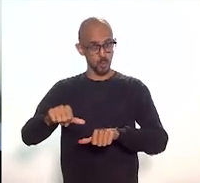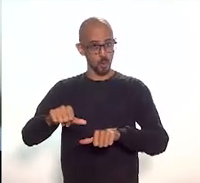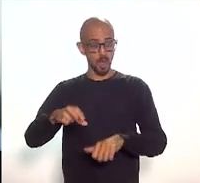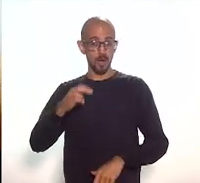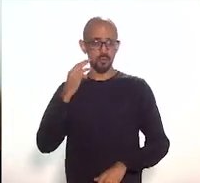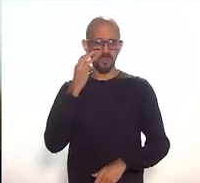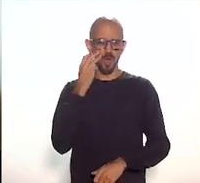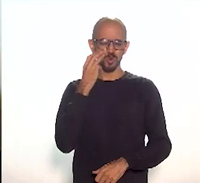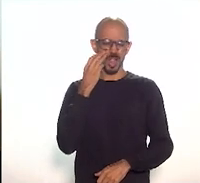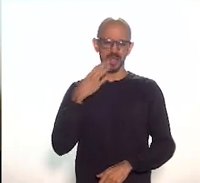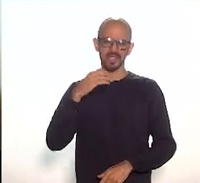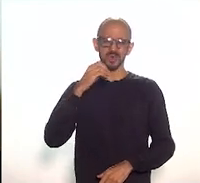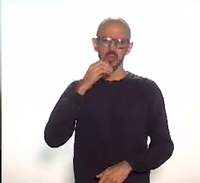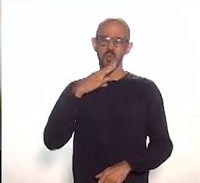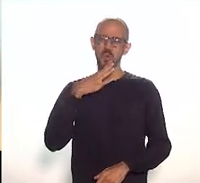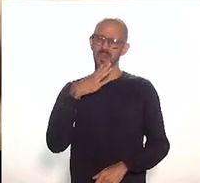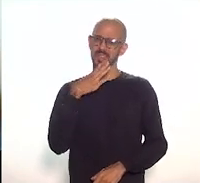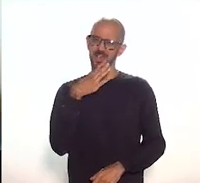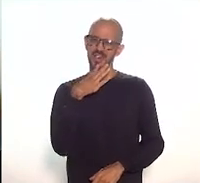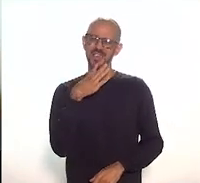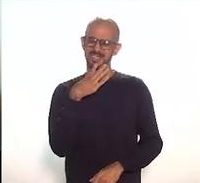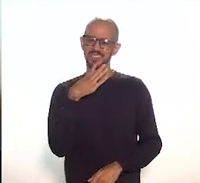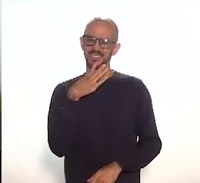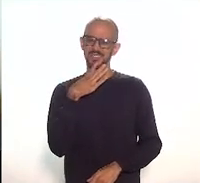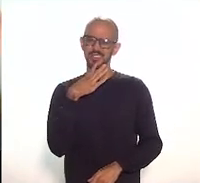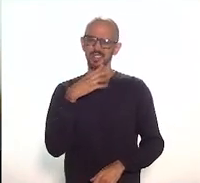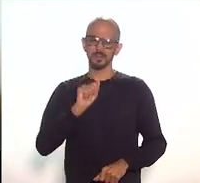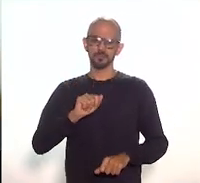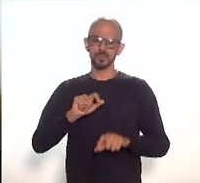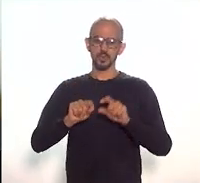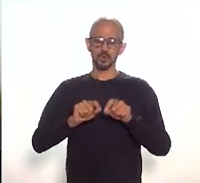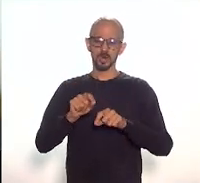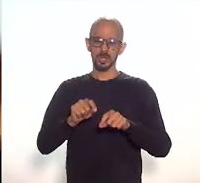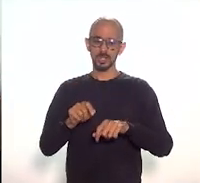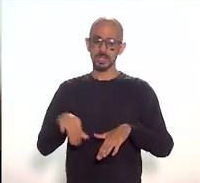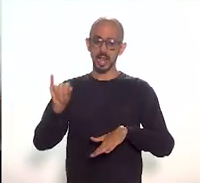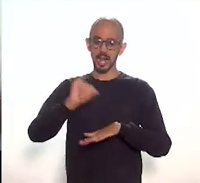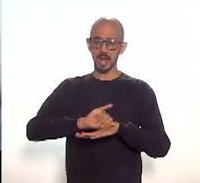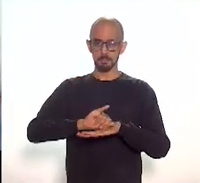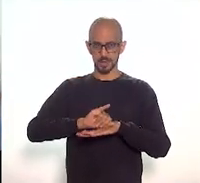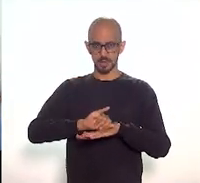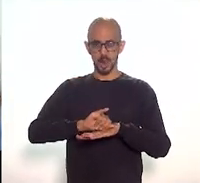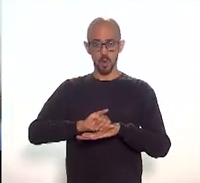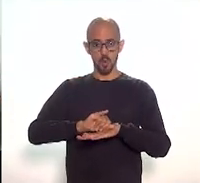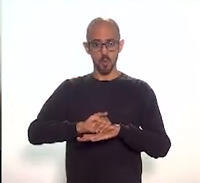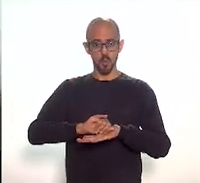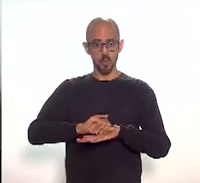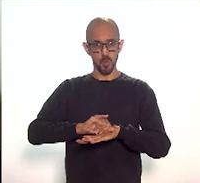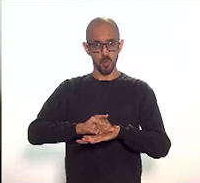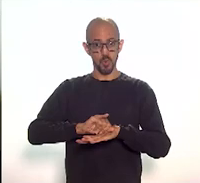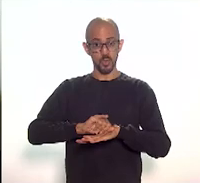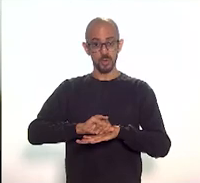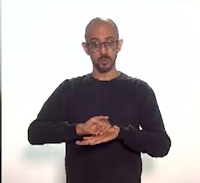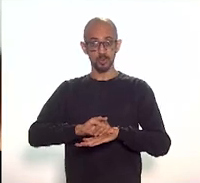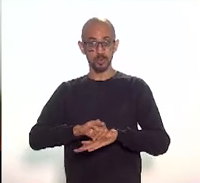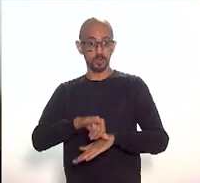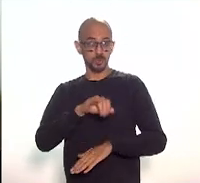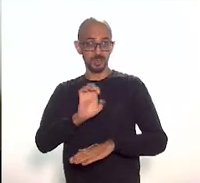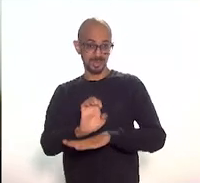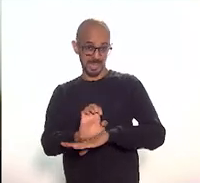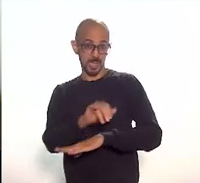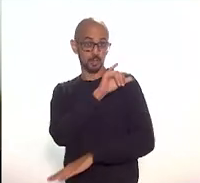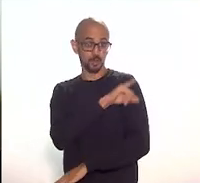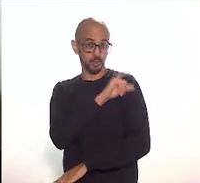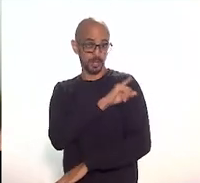o se originou de lá, da capital do antigo Estado do Rio, que foi Niterói, que tem um papel também histórico